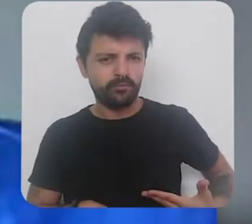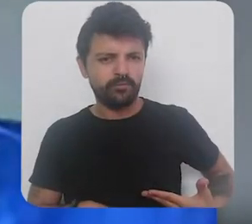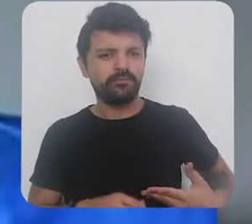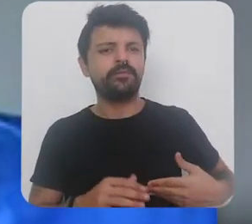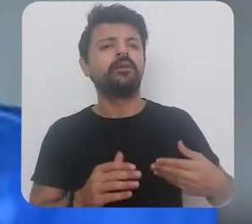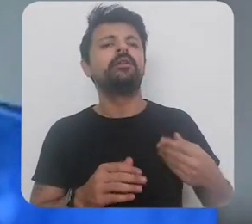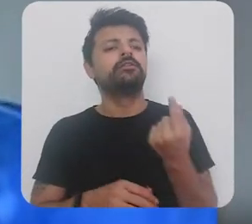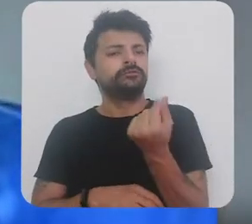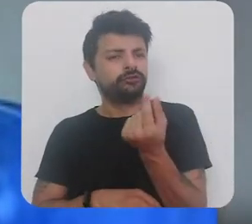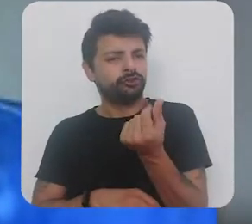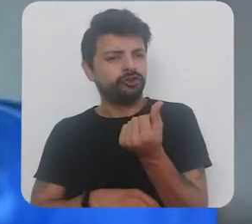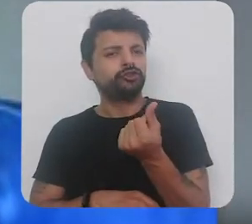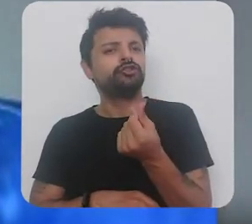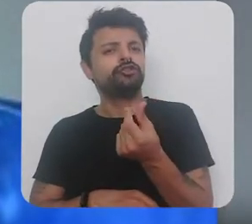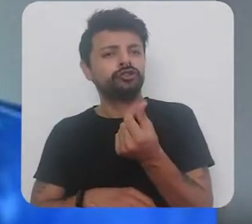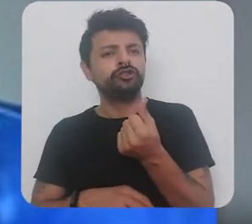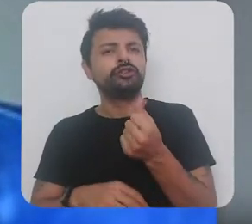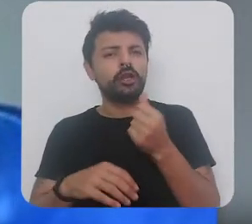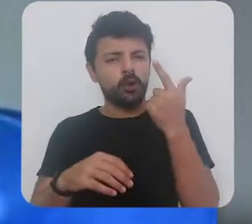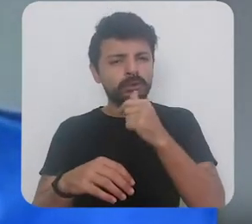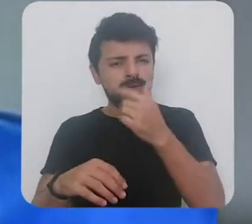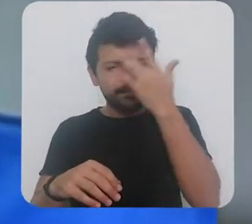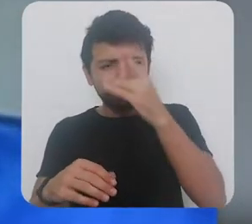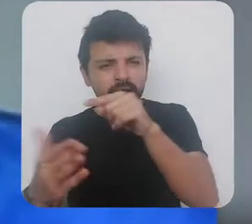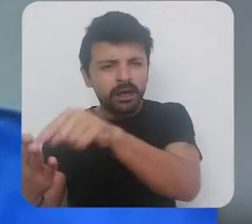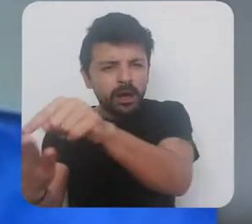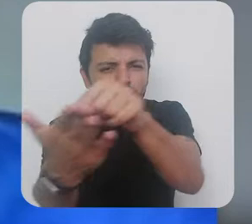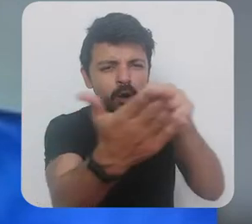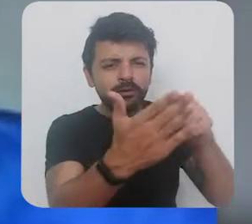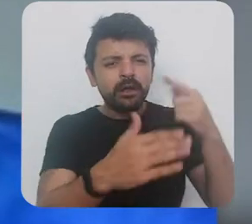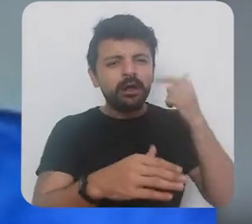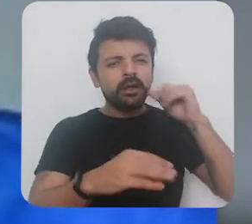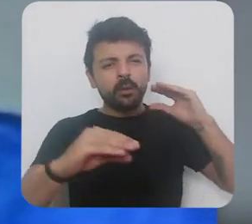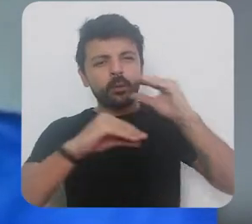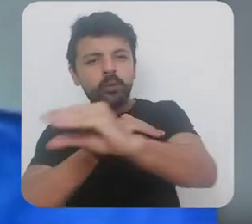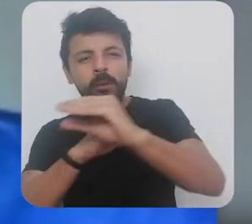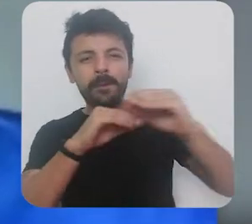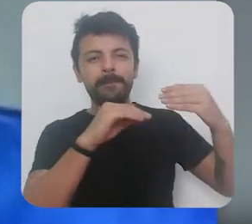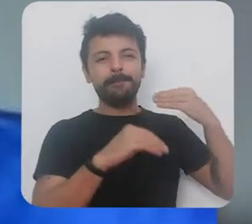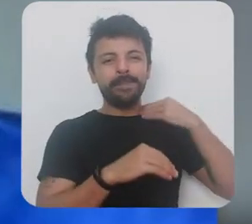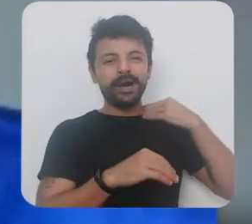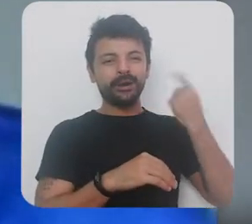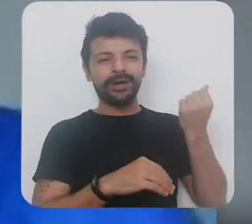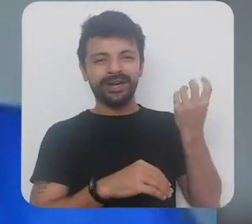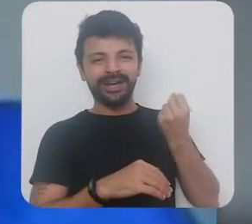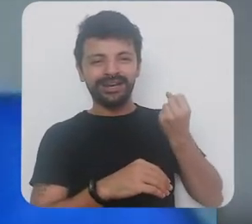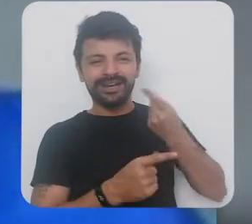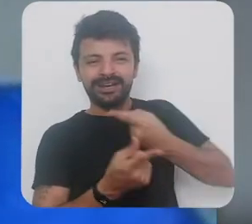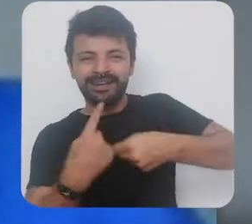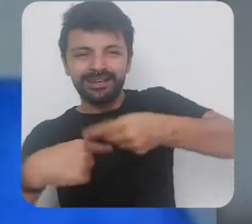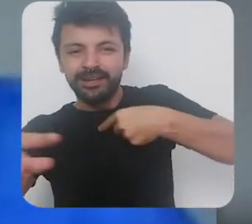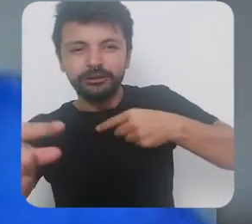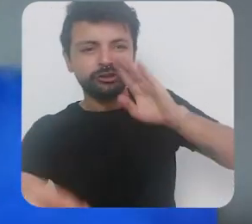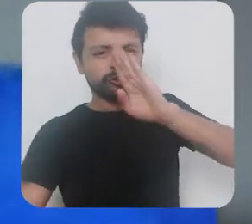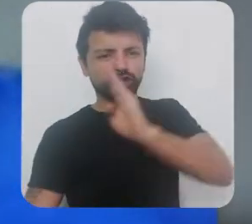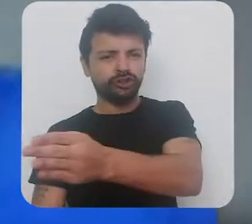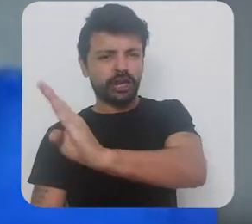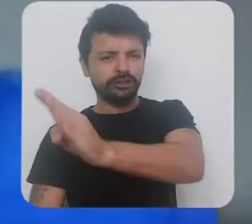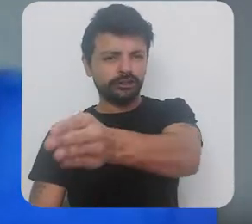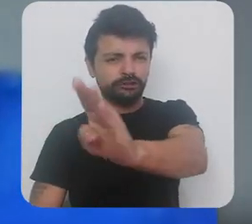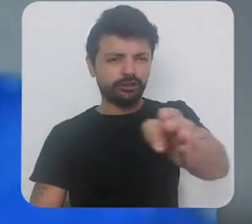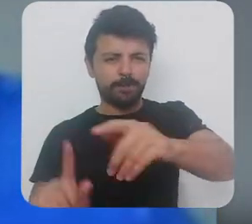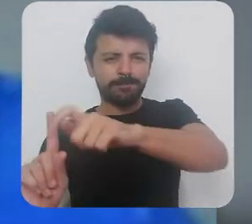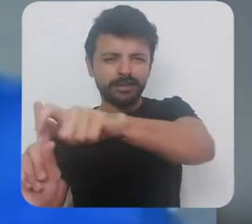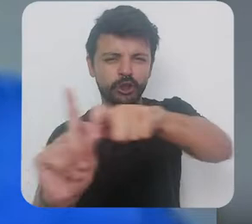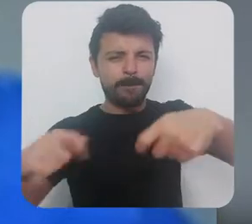acertando colocando o dinheiro lá na mão na ponta não passando pelo banco até tem o